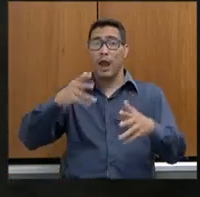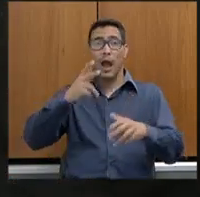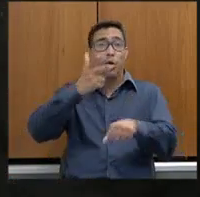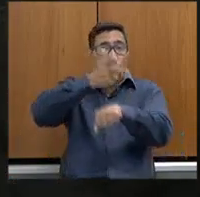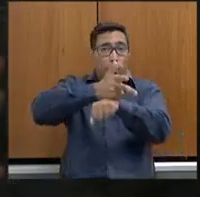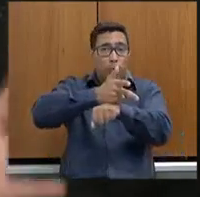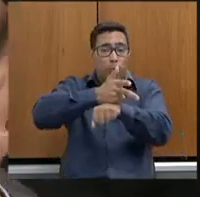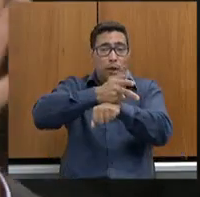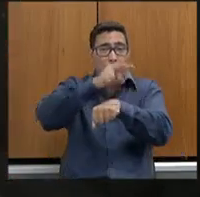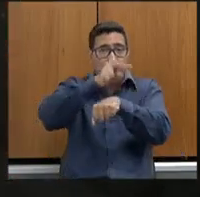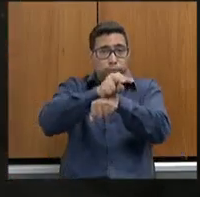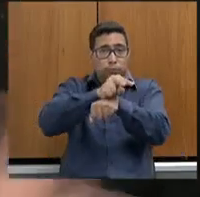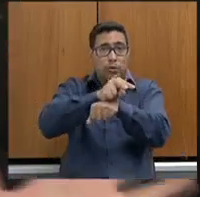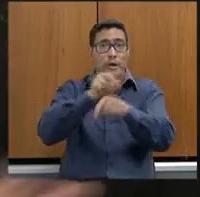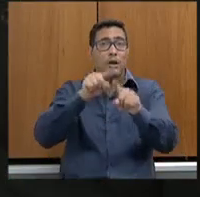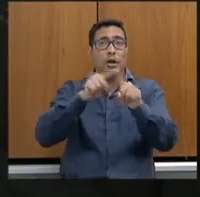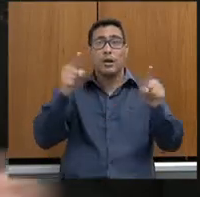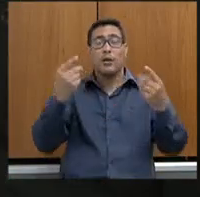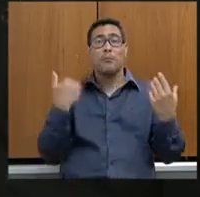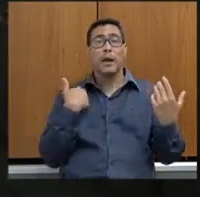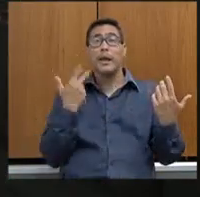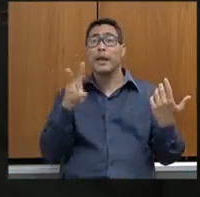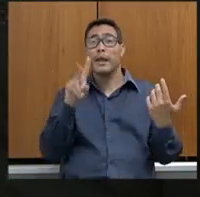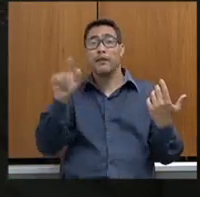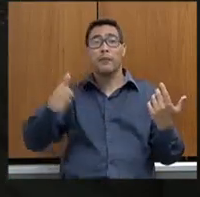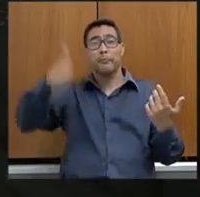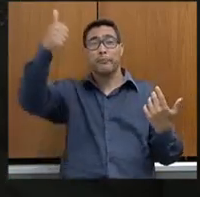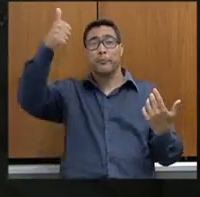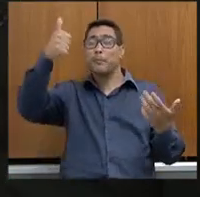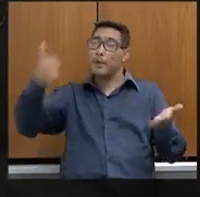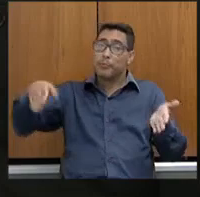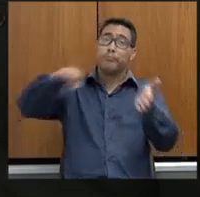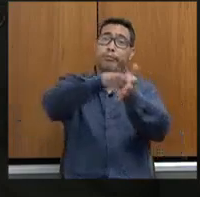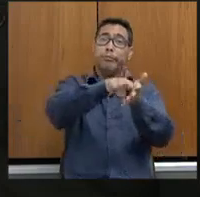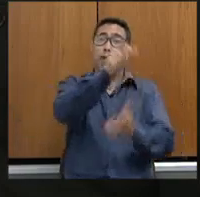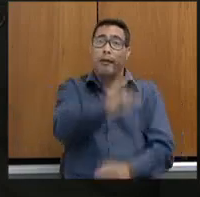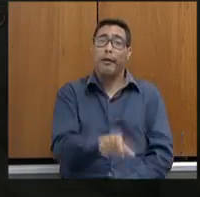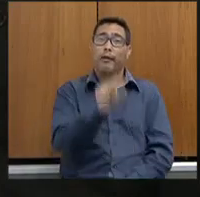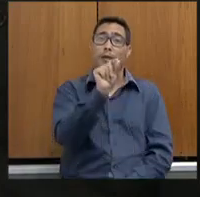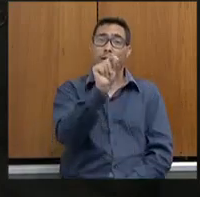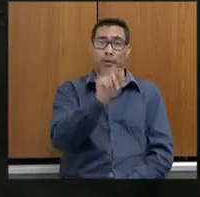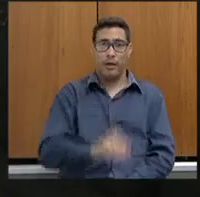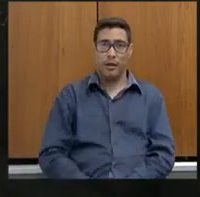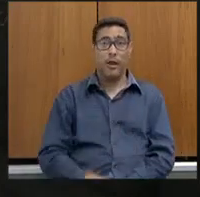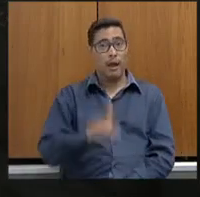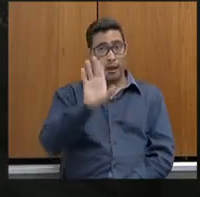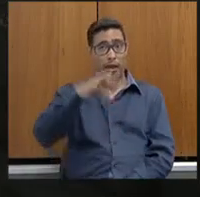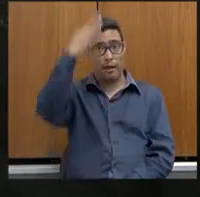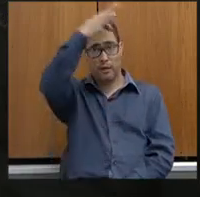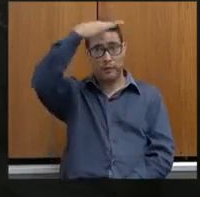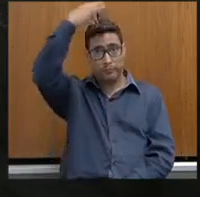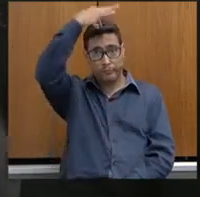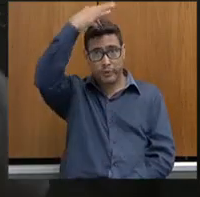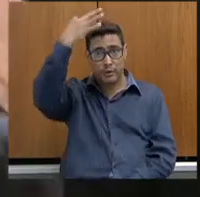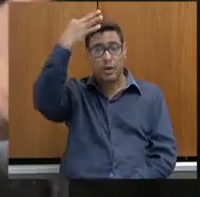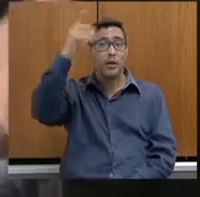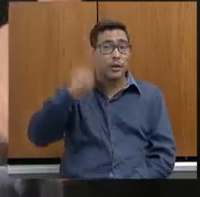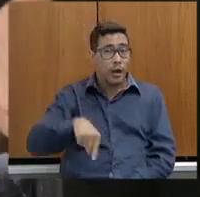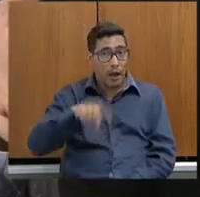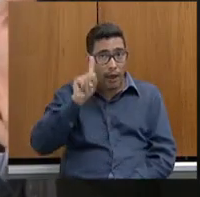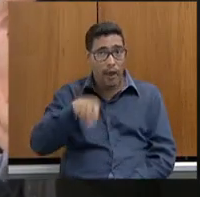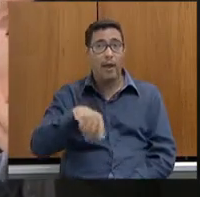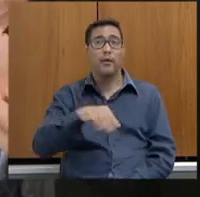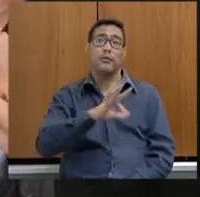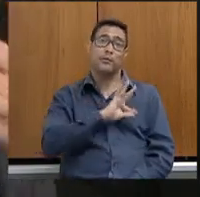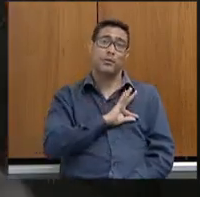mas a força policial primeira que vai chegar é quem? O Divino Espírito Santo? Não, é a polícia militar.